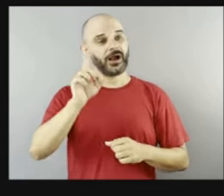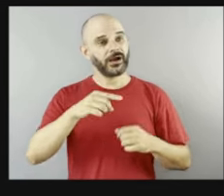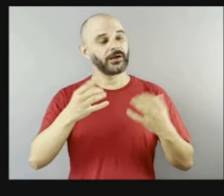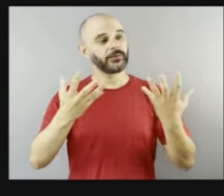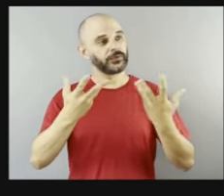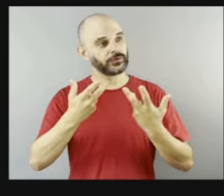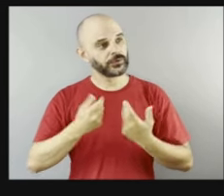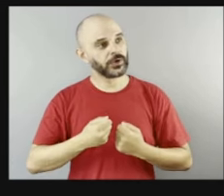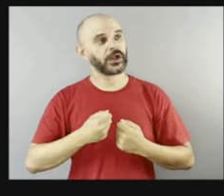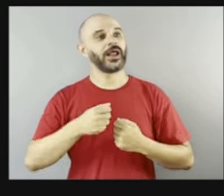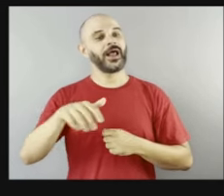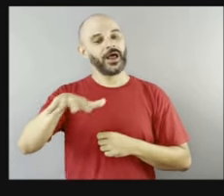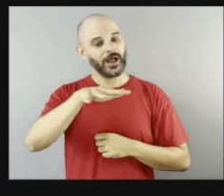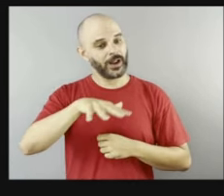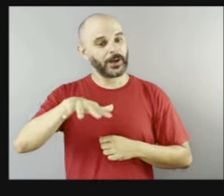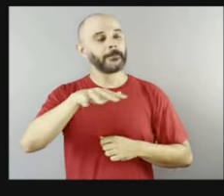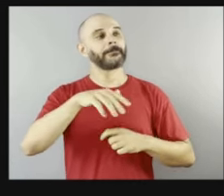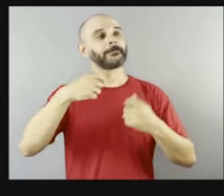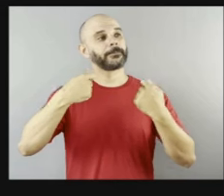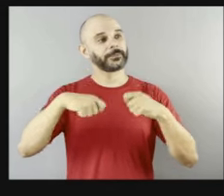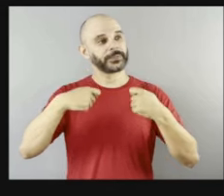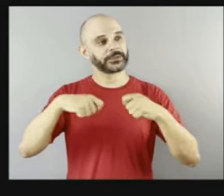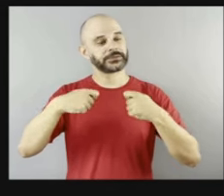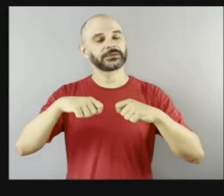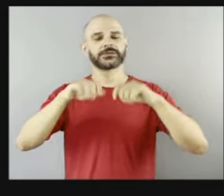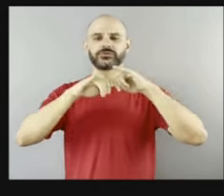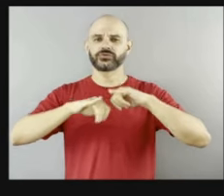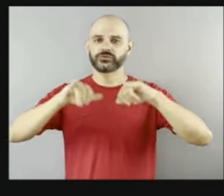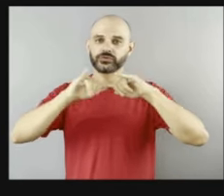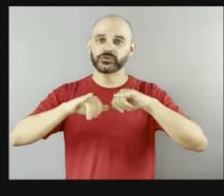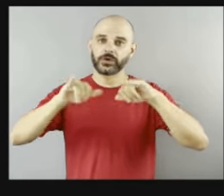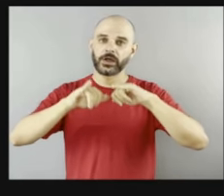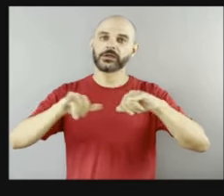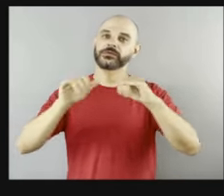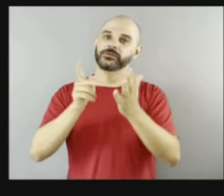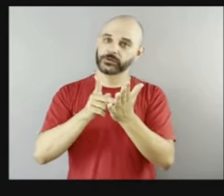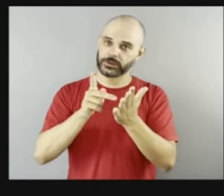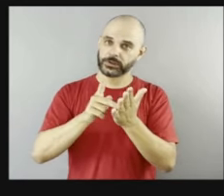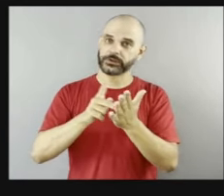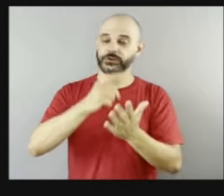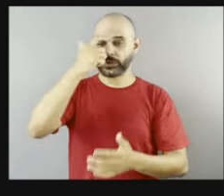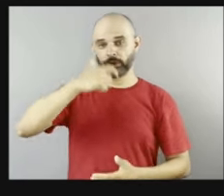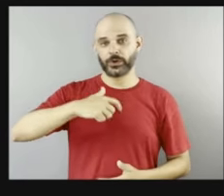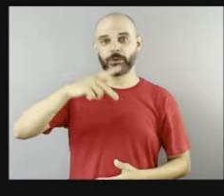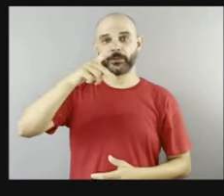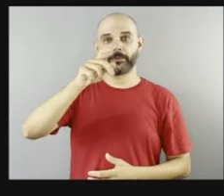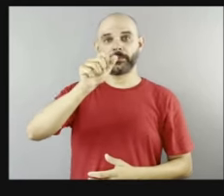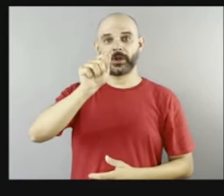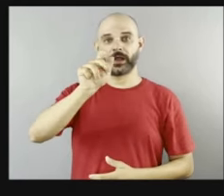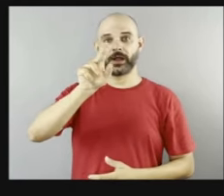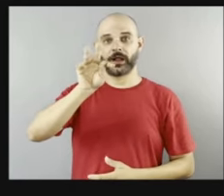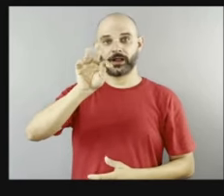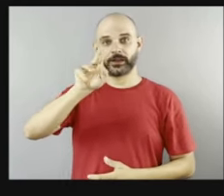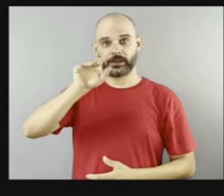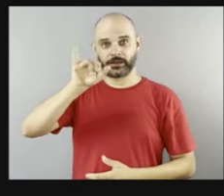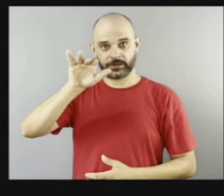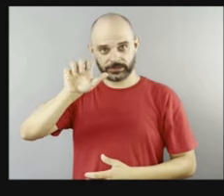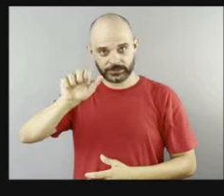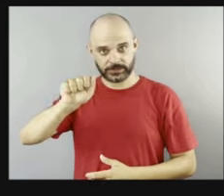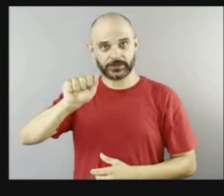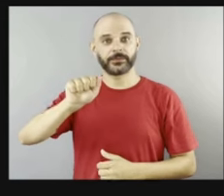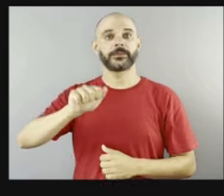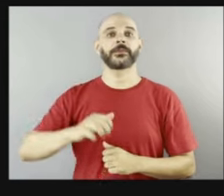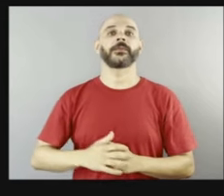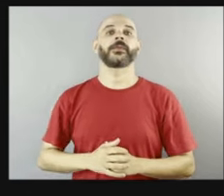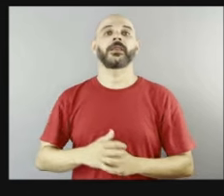é área que precisa ser falada, divulgada, não é mesmo? Eu sou a Patrícia Ederich e eu fiz a